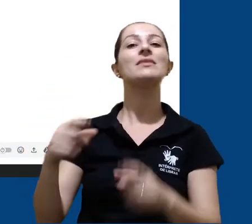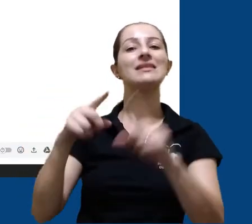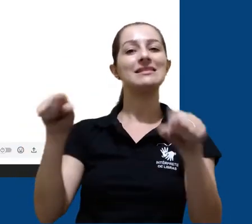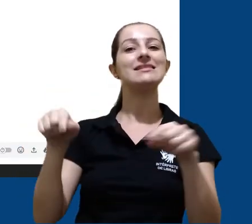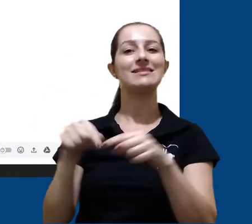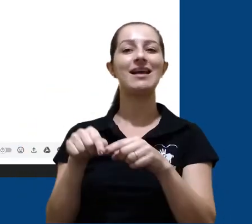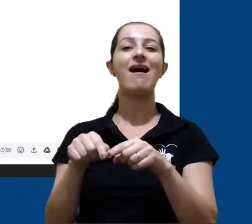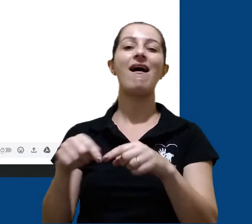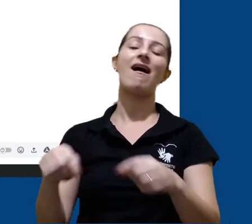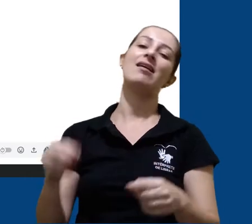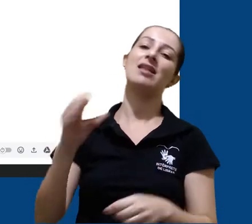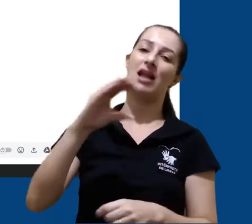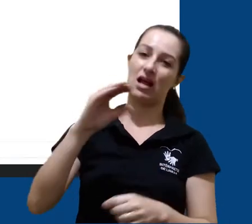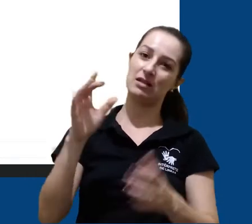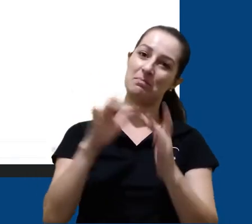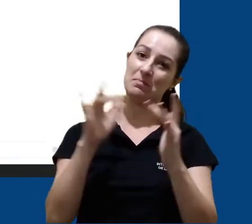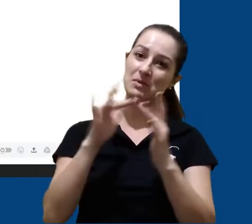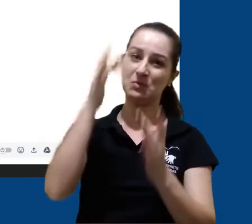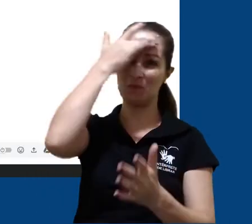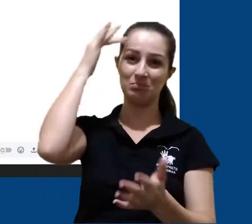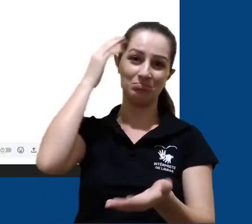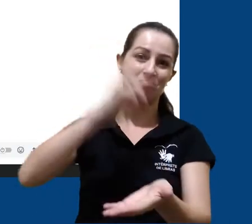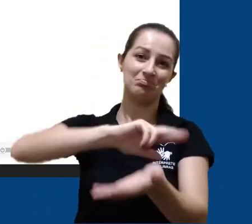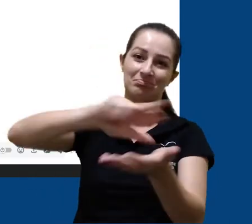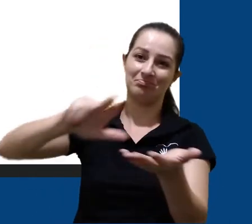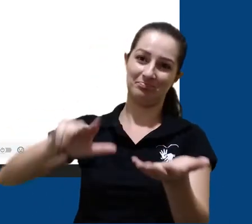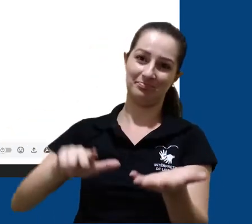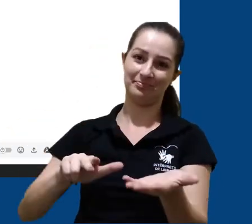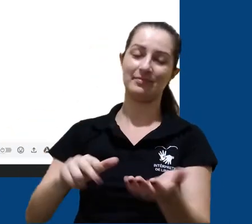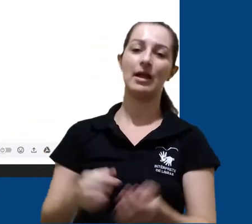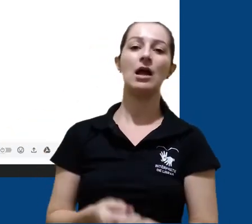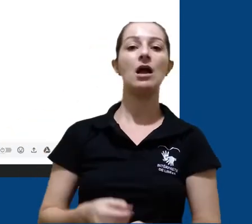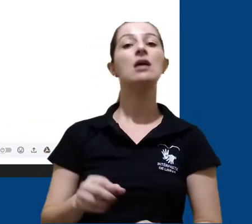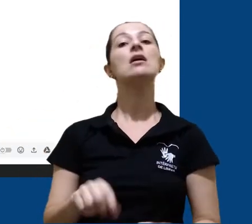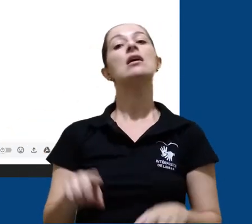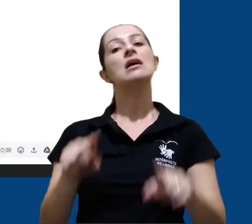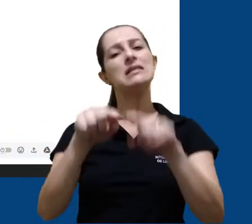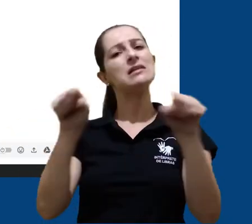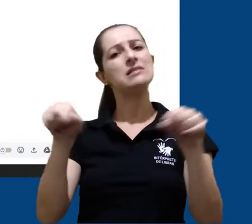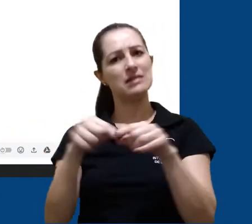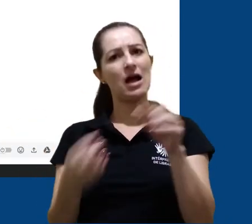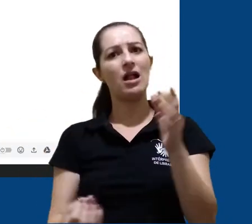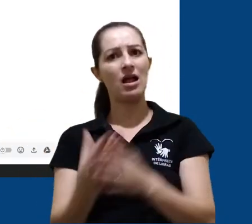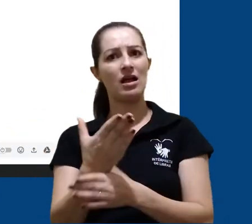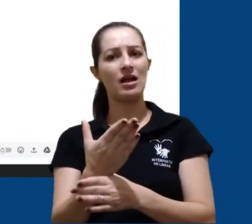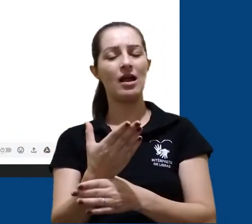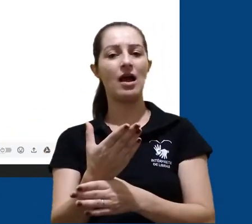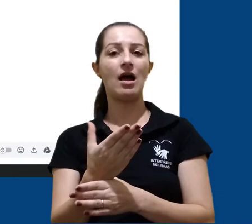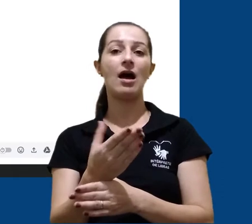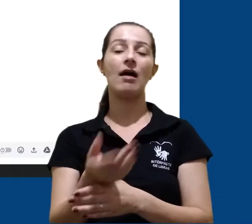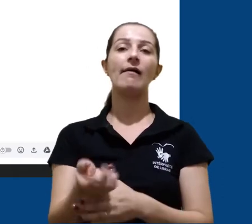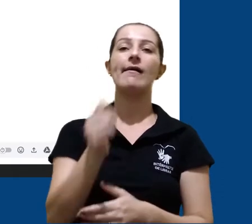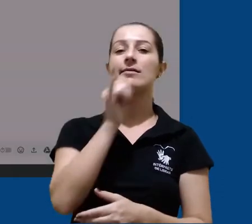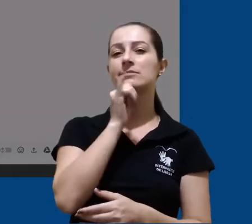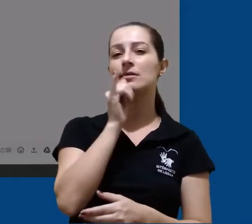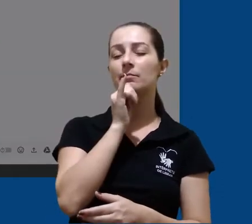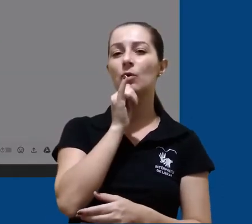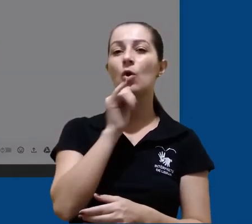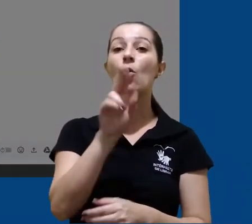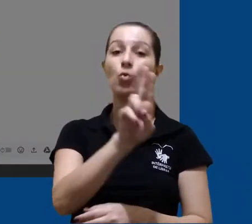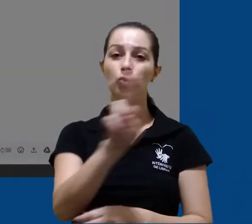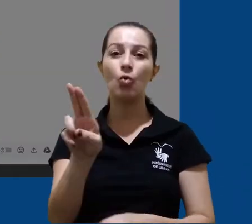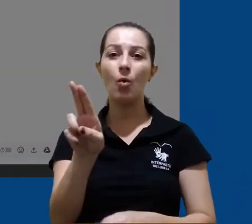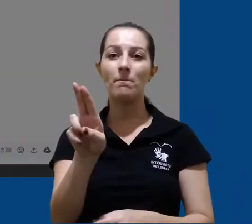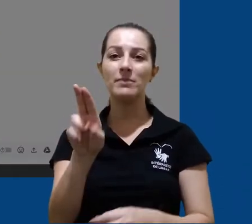entre esses contatos. Na segunda opção, podemos criar sala. Vamos começar dando um